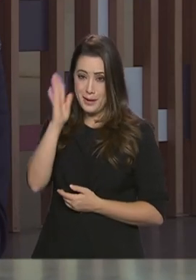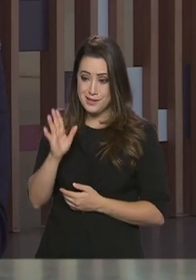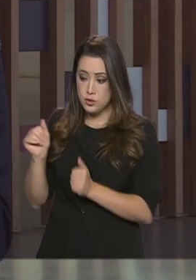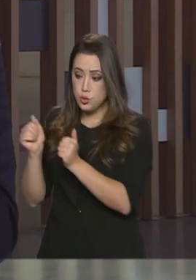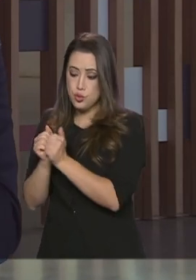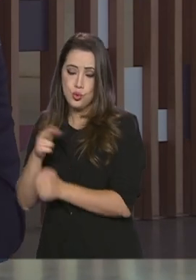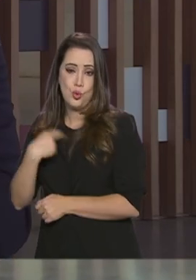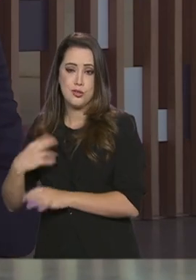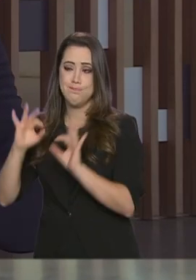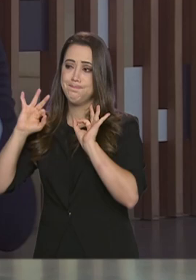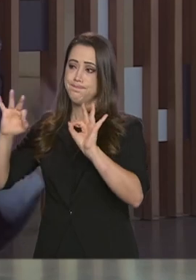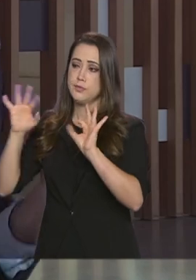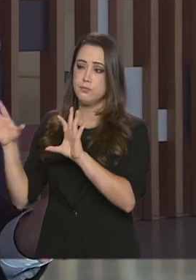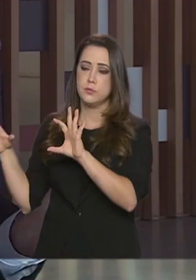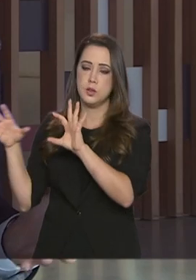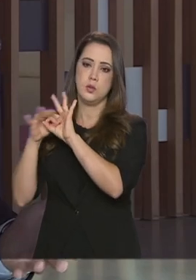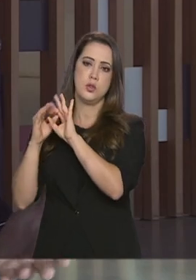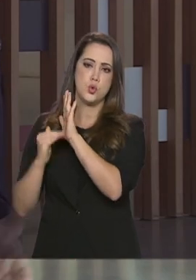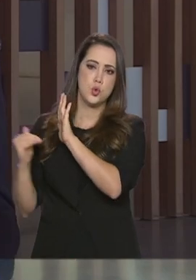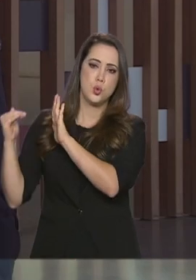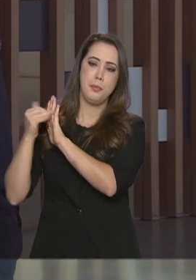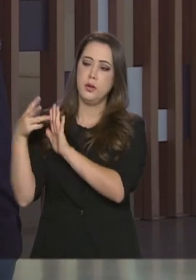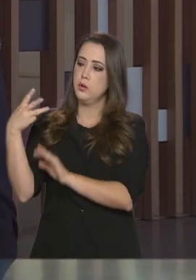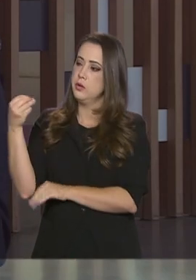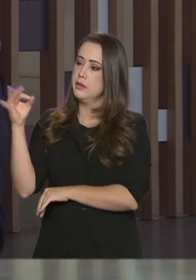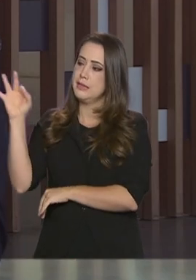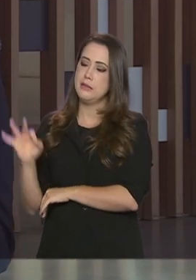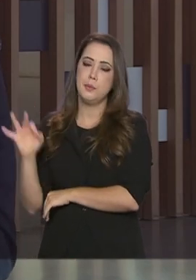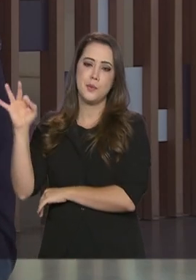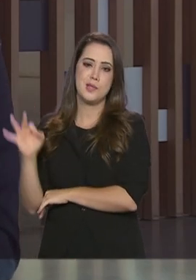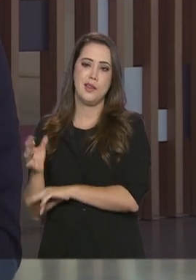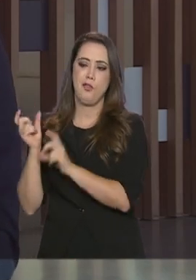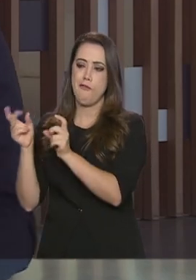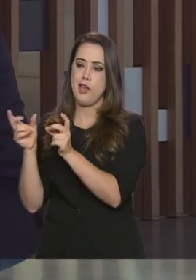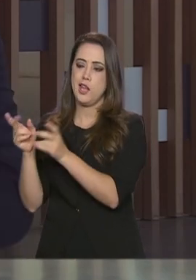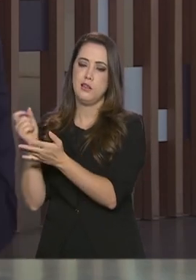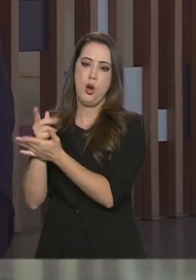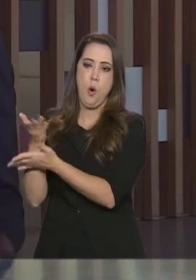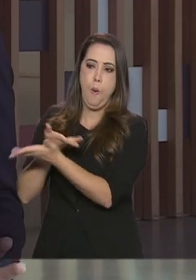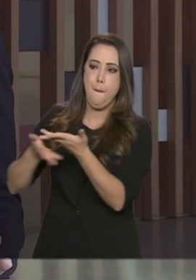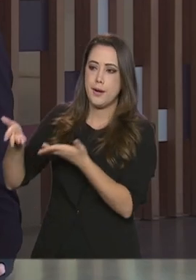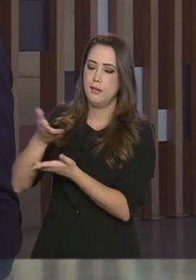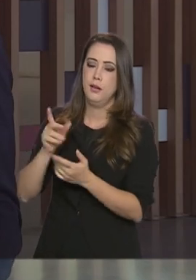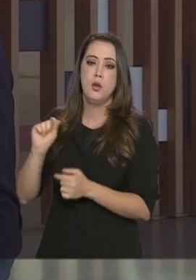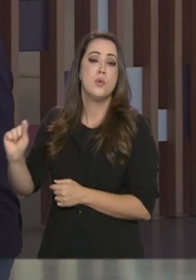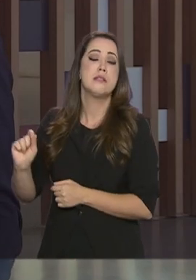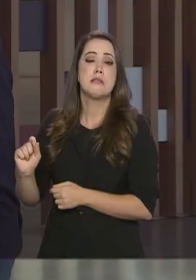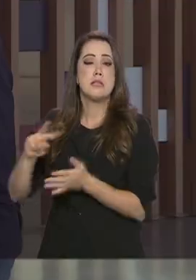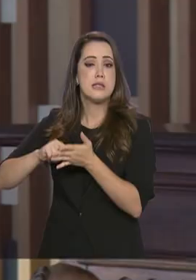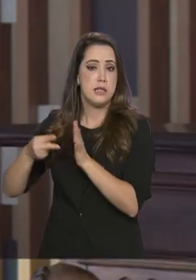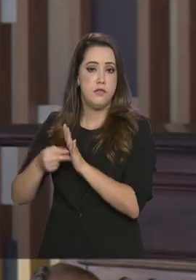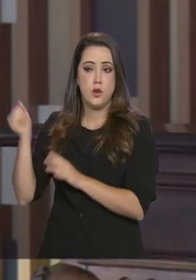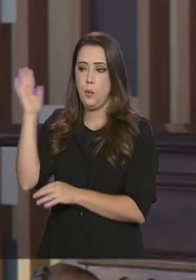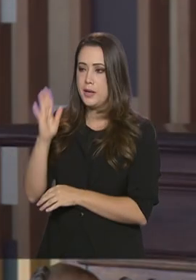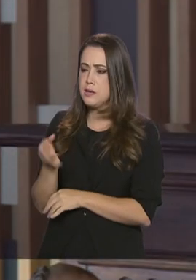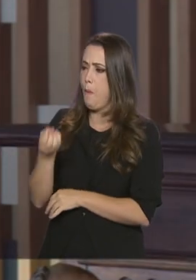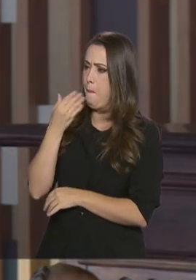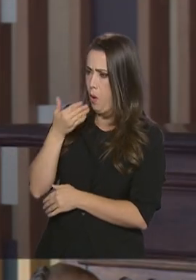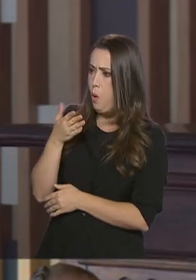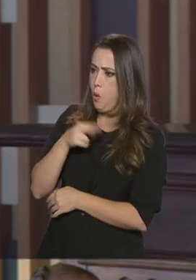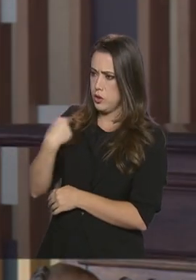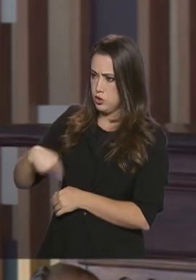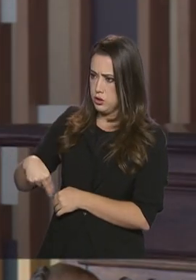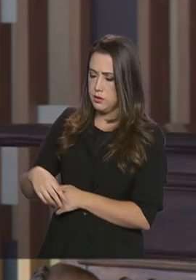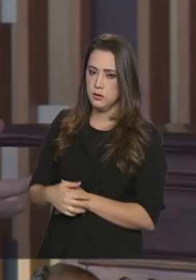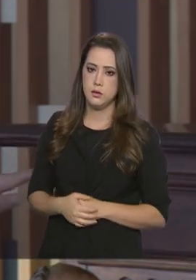semestre de 2020, aumentaram 30% em relação ao primeiro semestre de 2019. Ou seja, o Brasil está com uma relação boa com China. O Brasil está com uma relação boa com China,